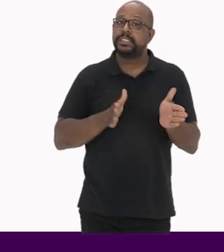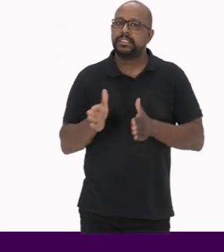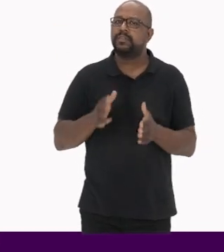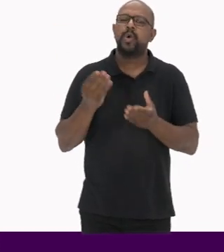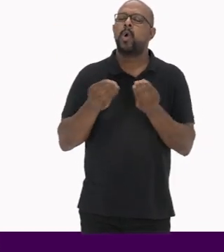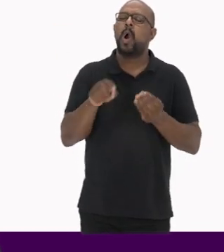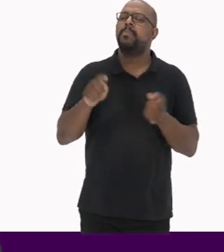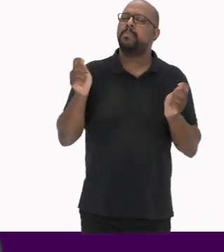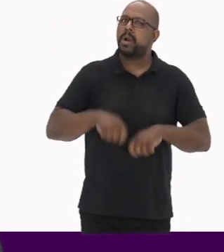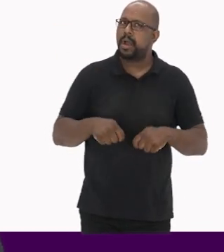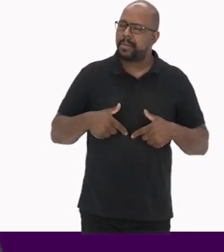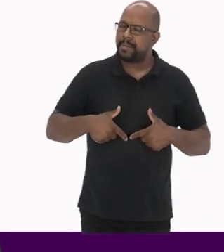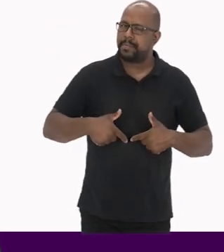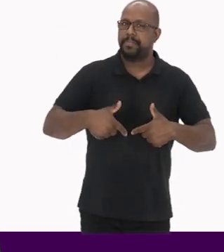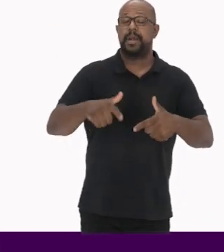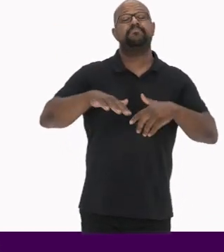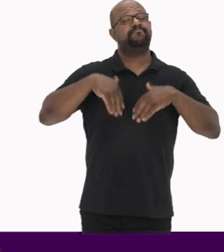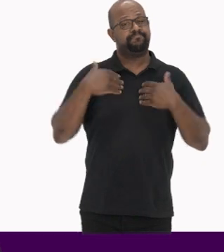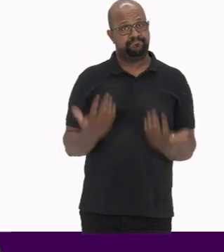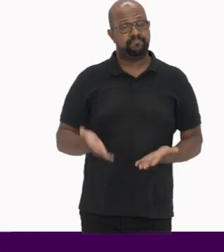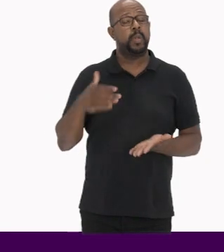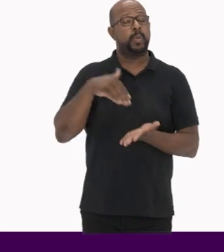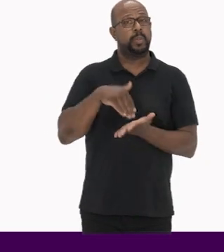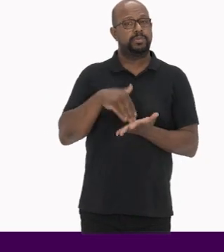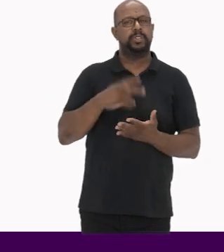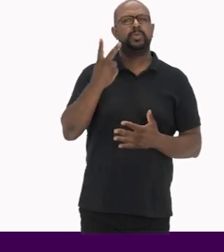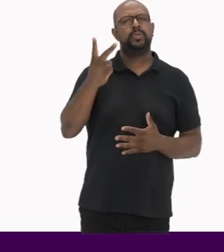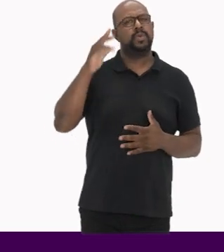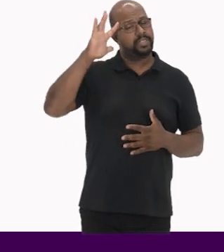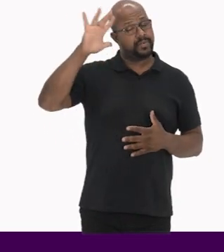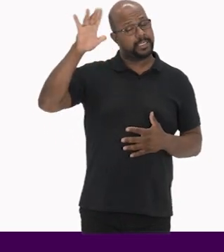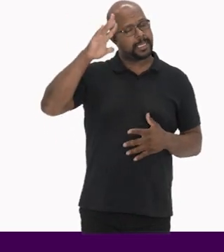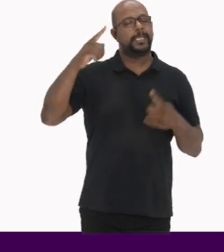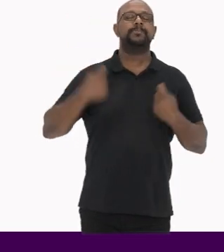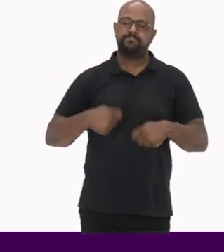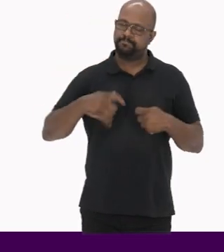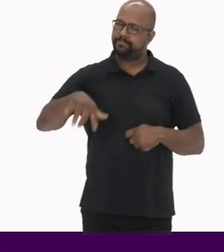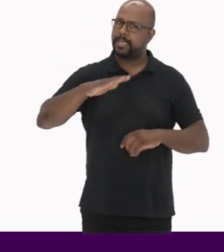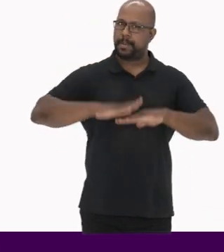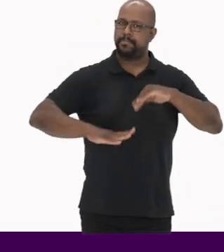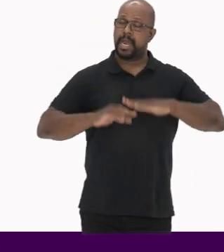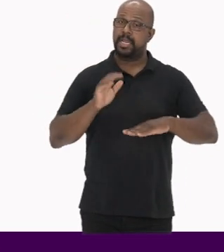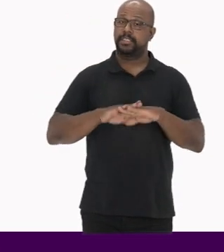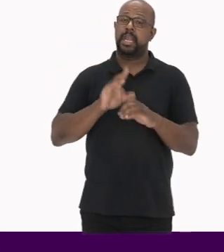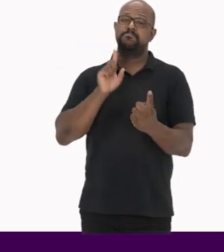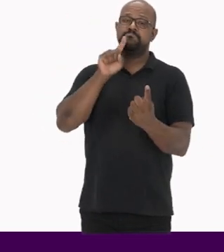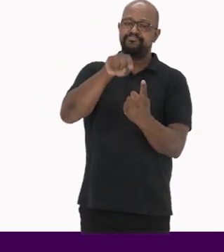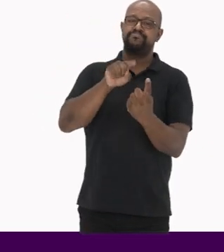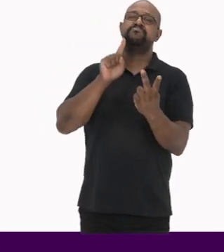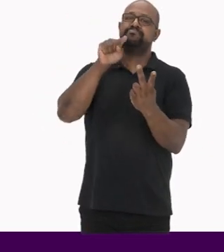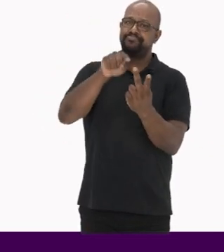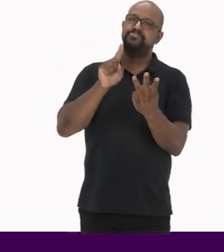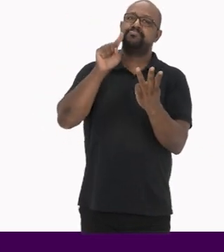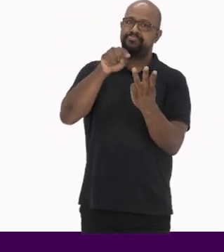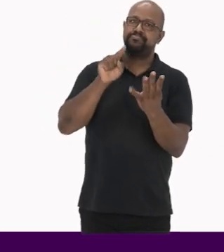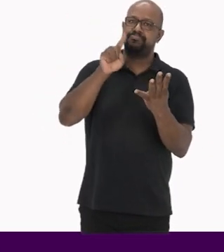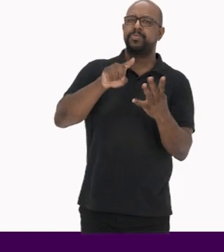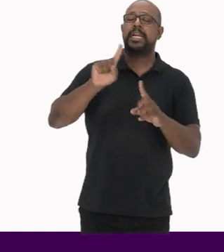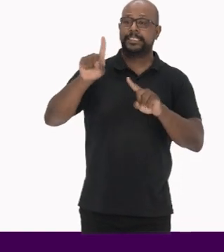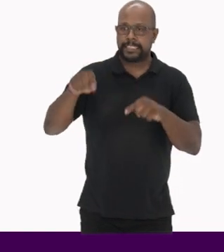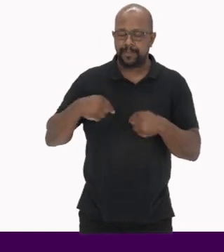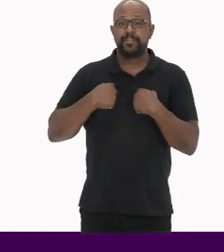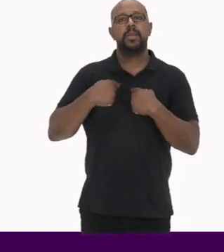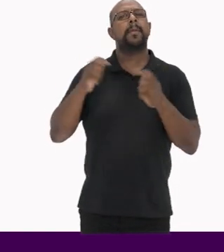E como ele pode ser realizado Por fim, trago algumas reflexões necessárias a essa prática Apontando alguns desafios e